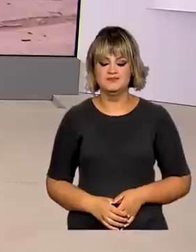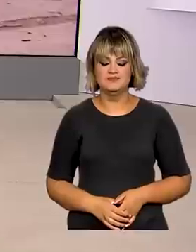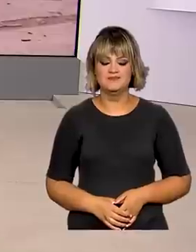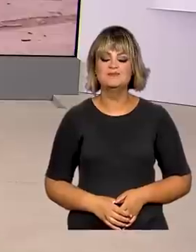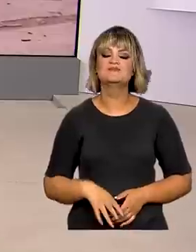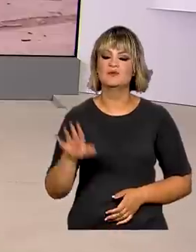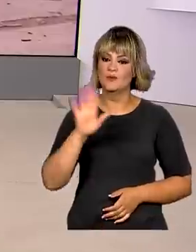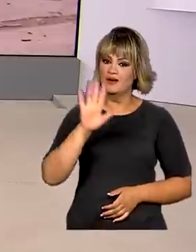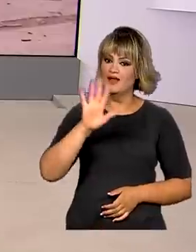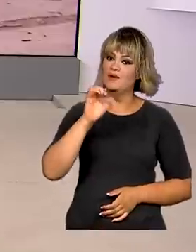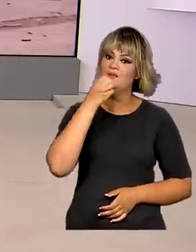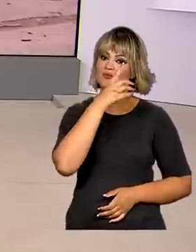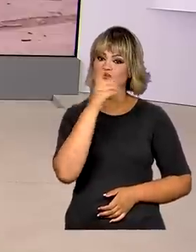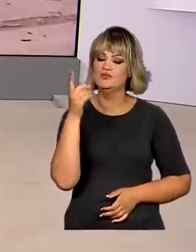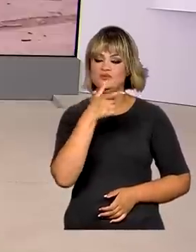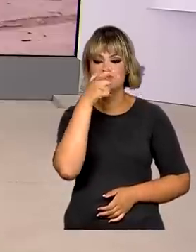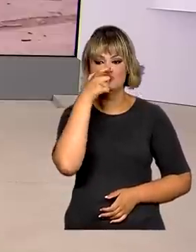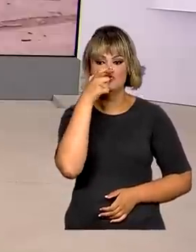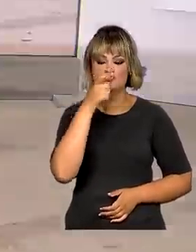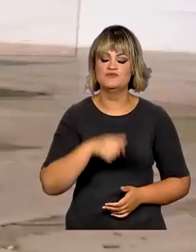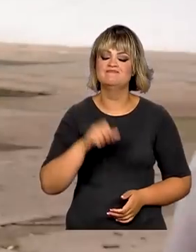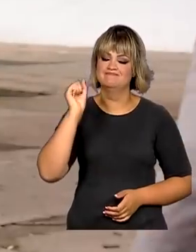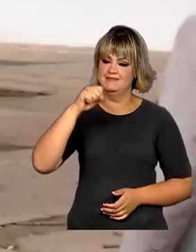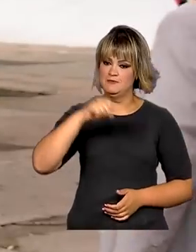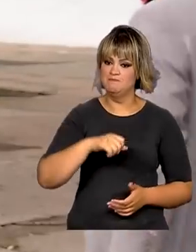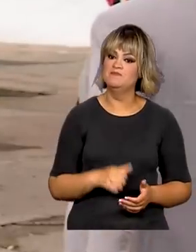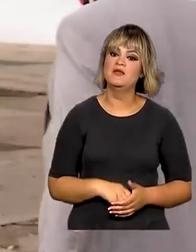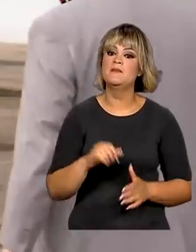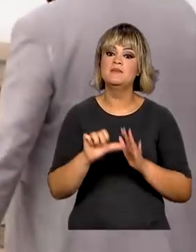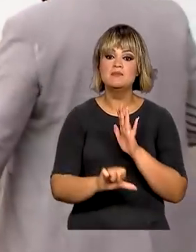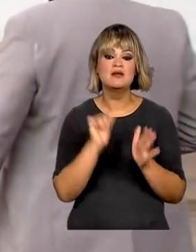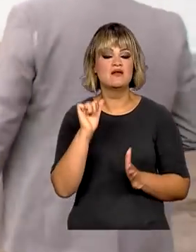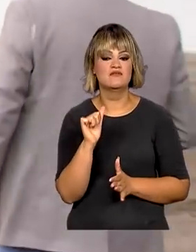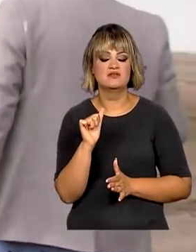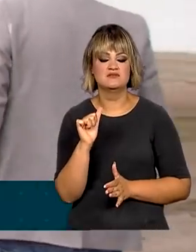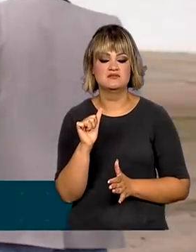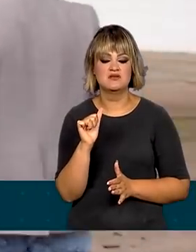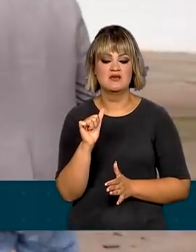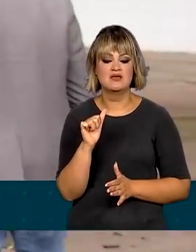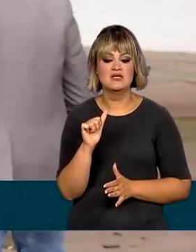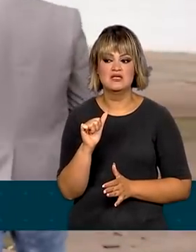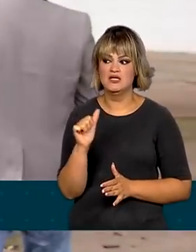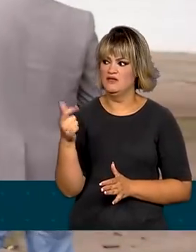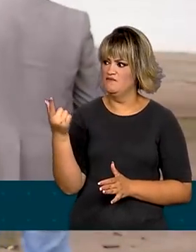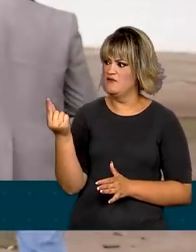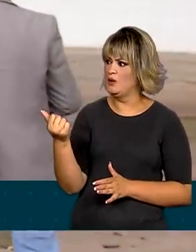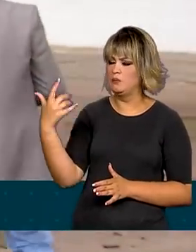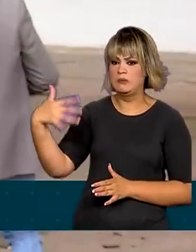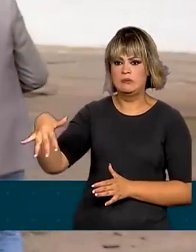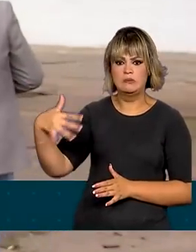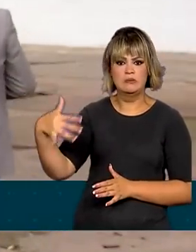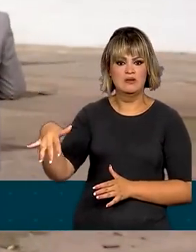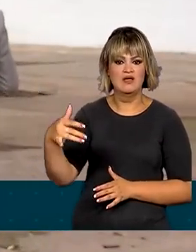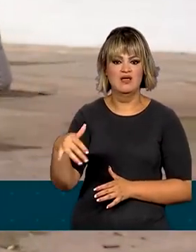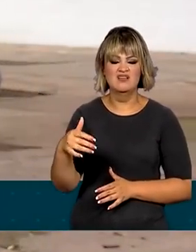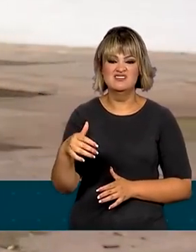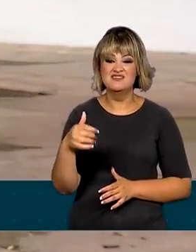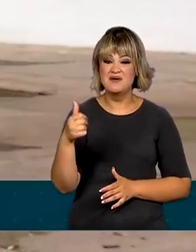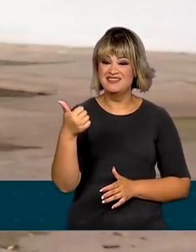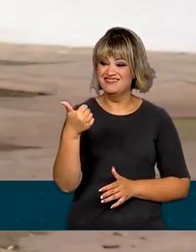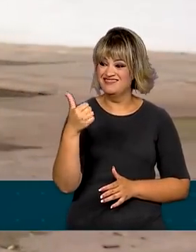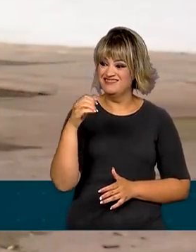Olá, Mara. Bom dia para você, bom dia a todos. Pois é, é primeira vez que esse volume ultrapassa a casa dos 10